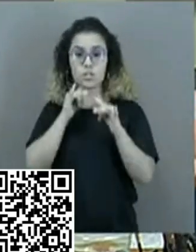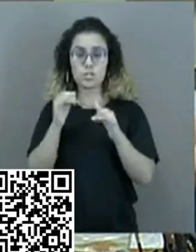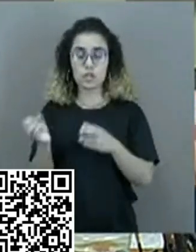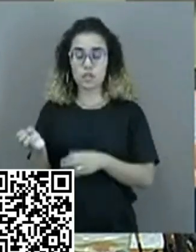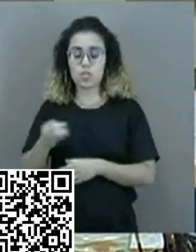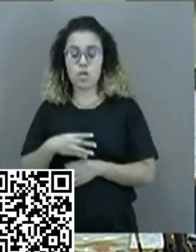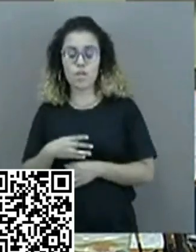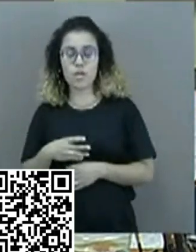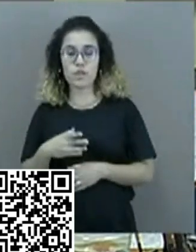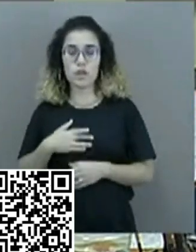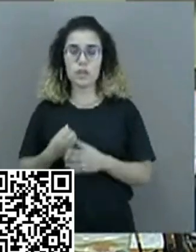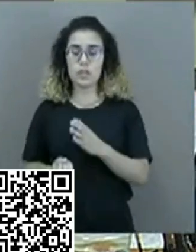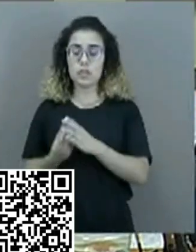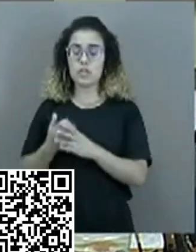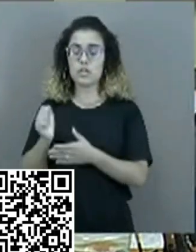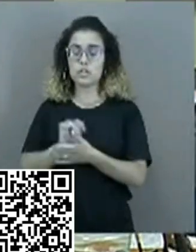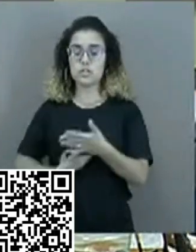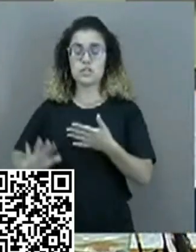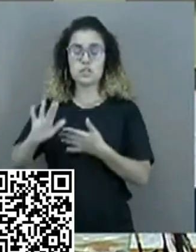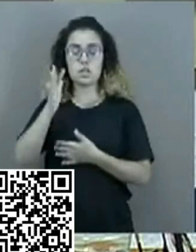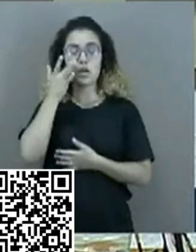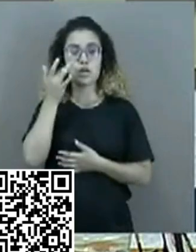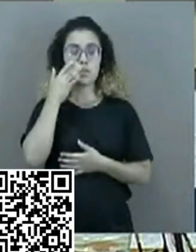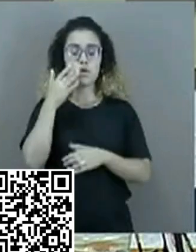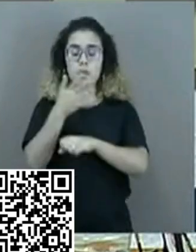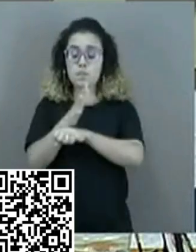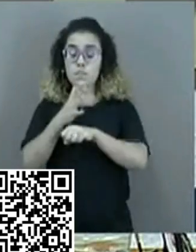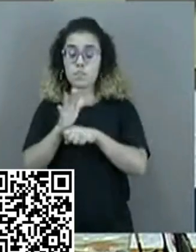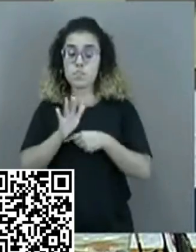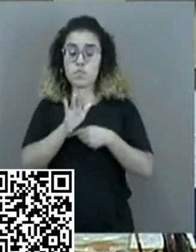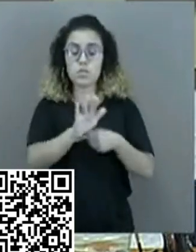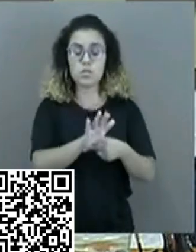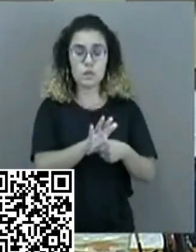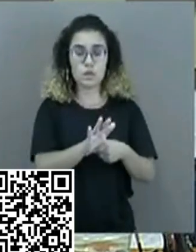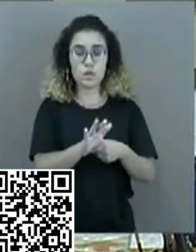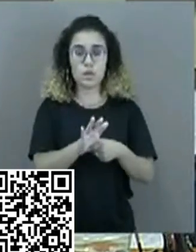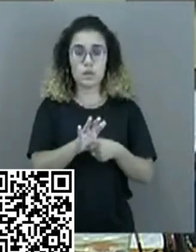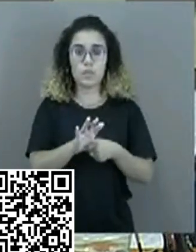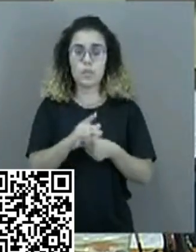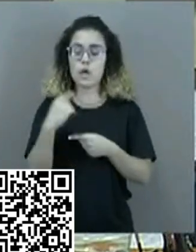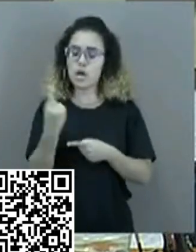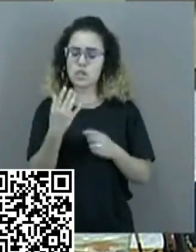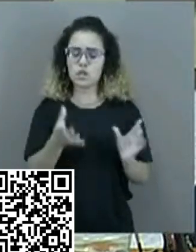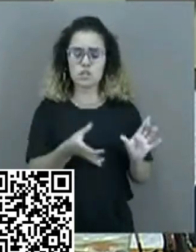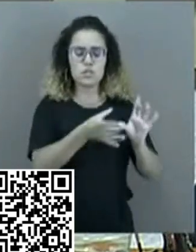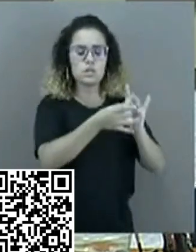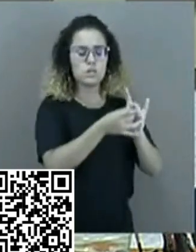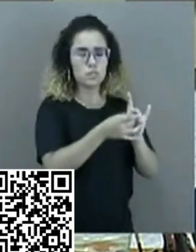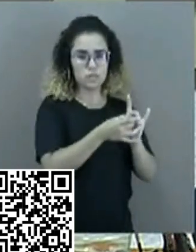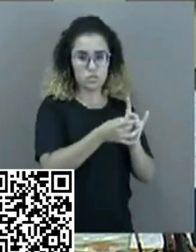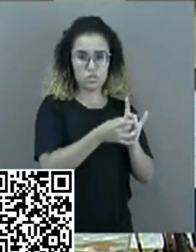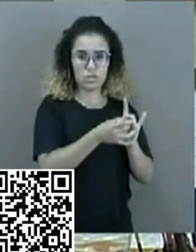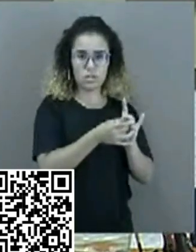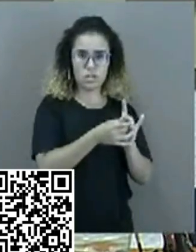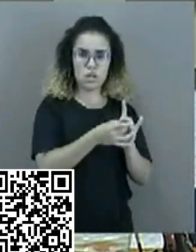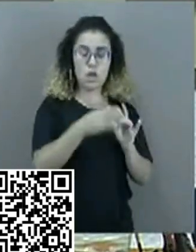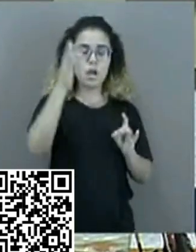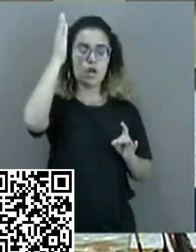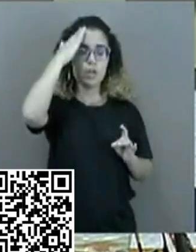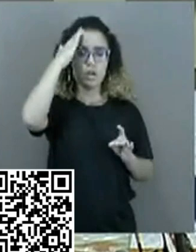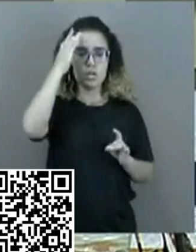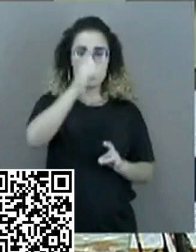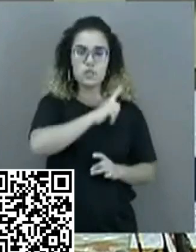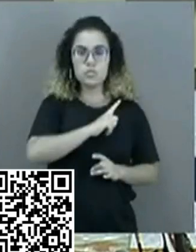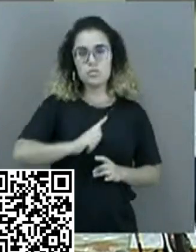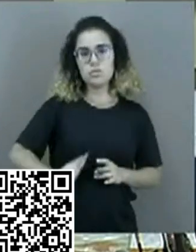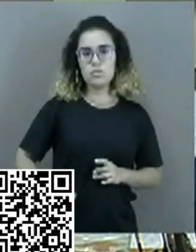produzida no Estado do Ceará. Para demonstrar, na prática, a nossa unidade, a compreensão do governo do